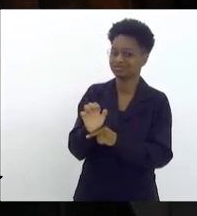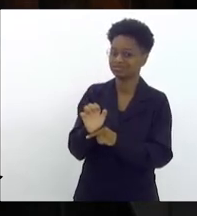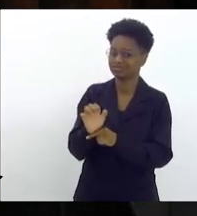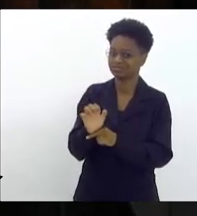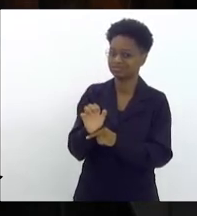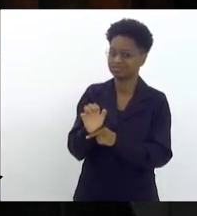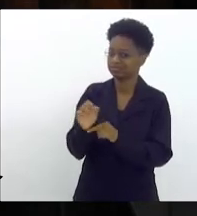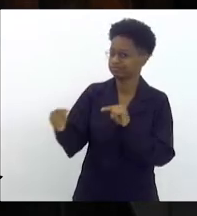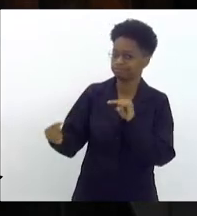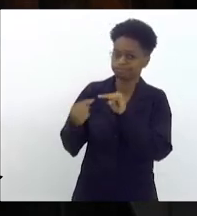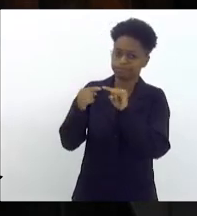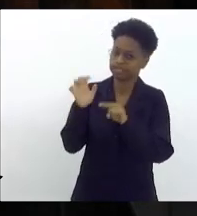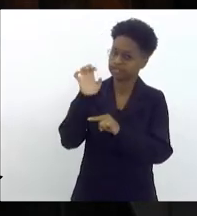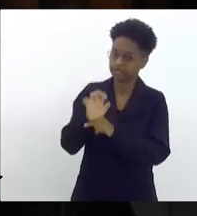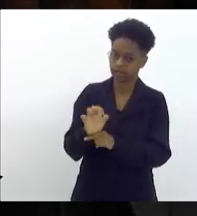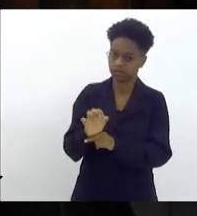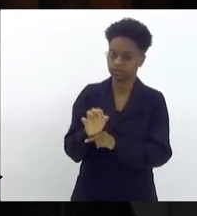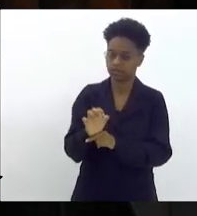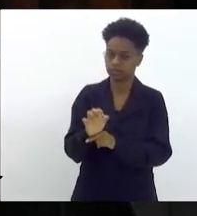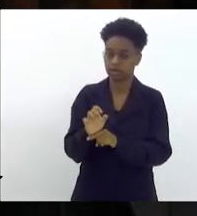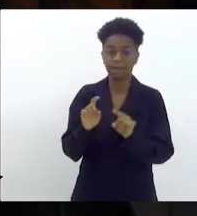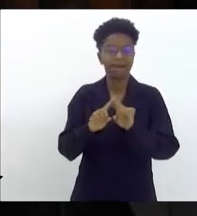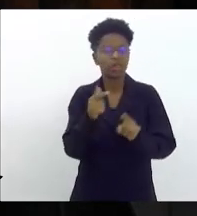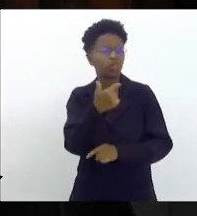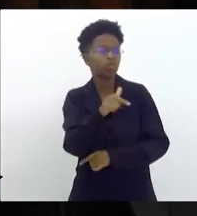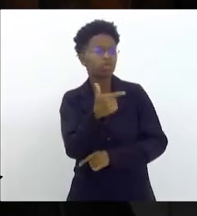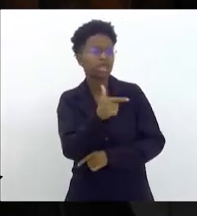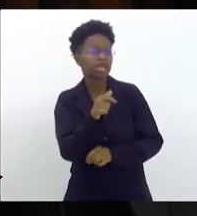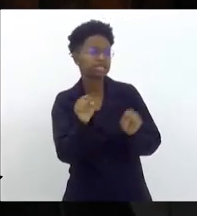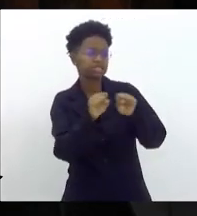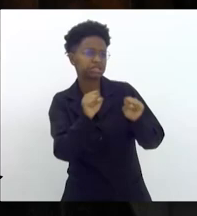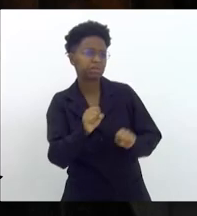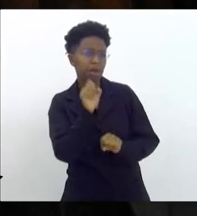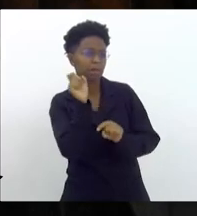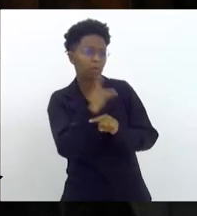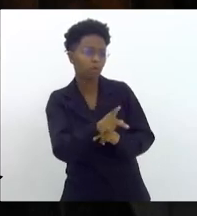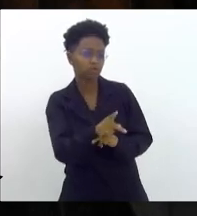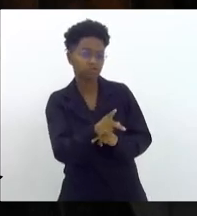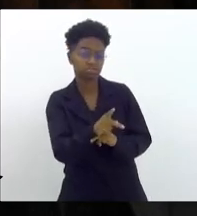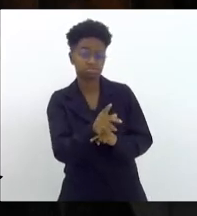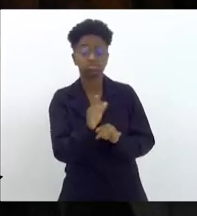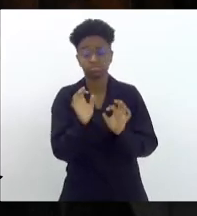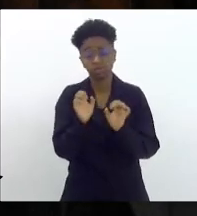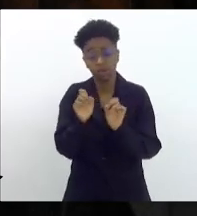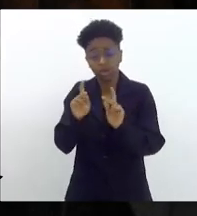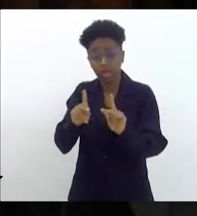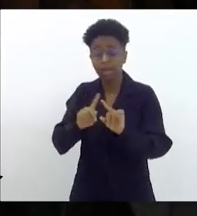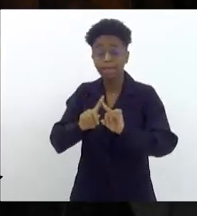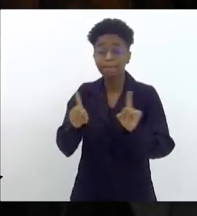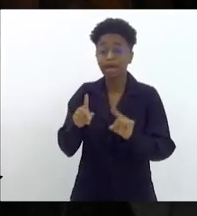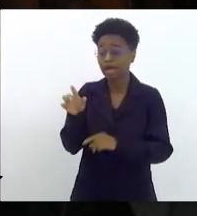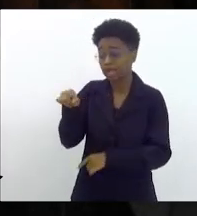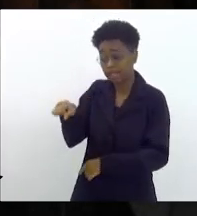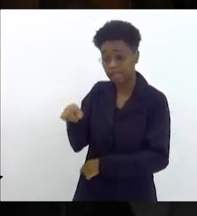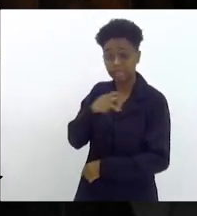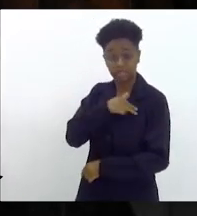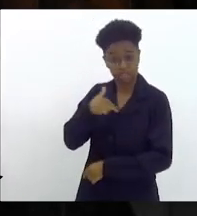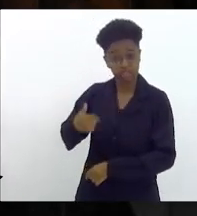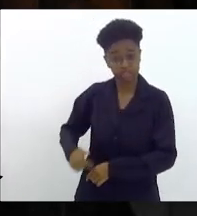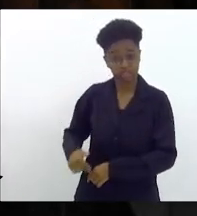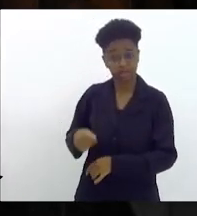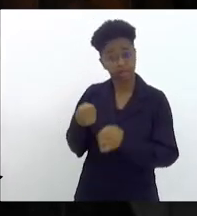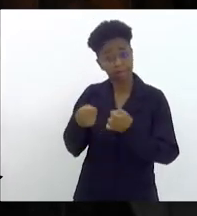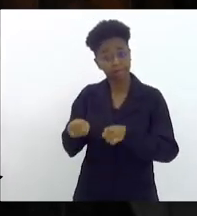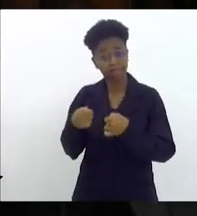ah, mas não tem sistema previdenciário, mas, de alguma forma, a China tem que assistir